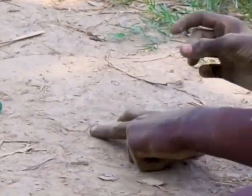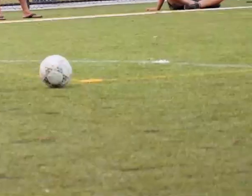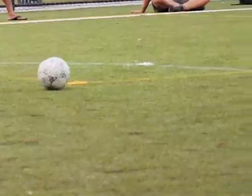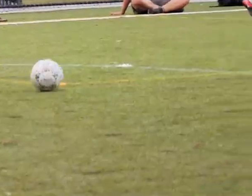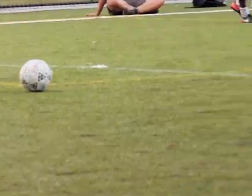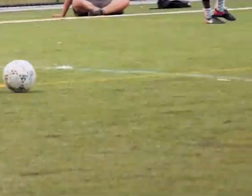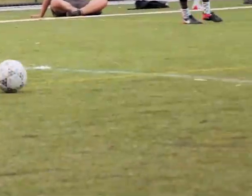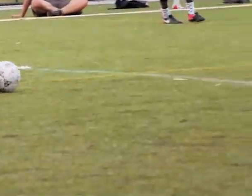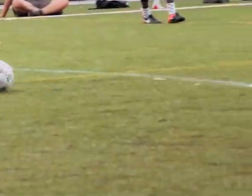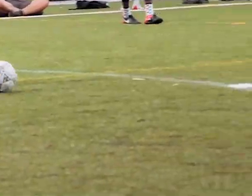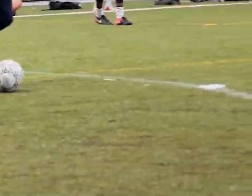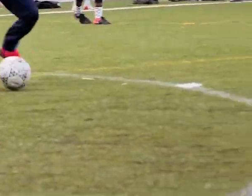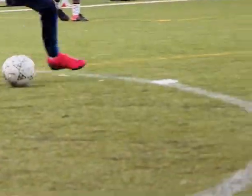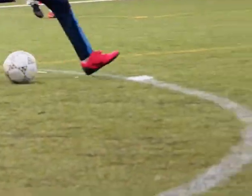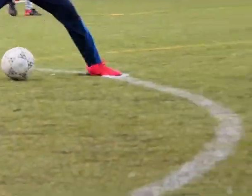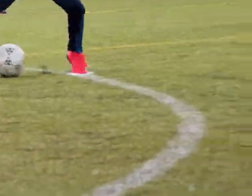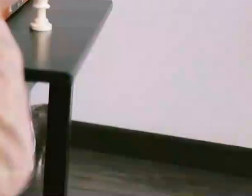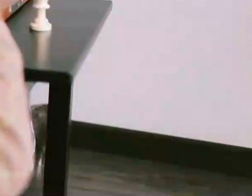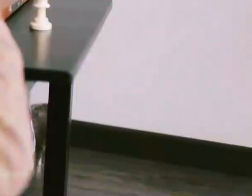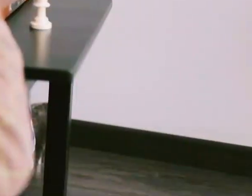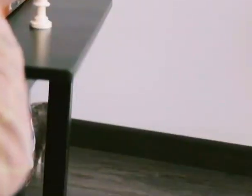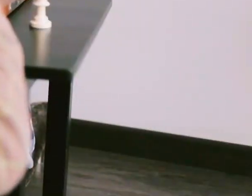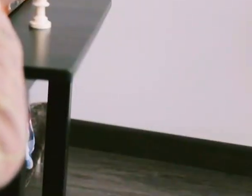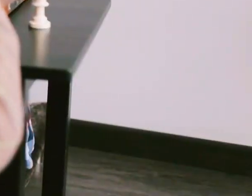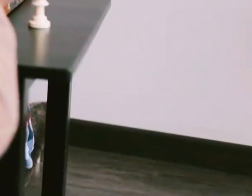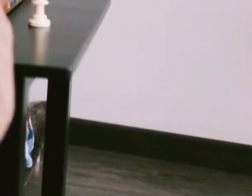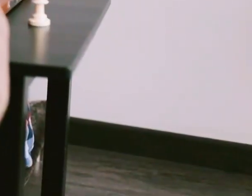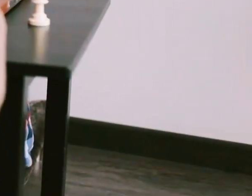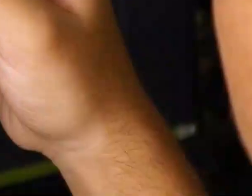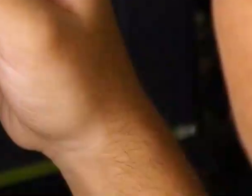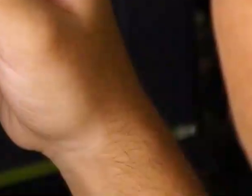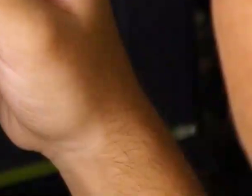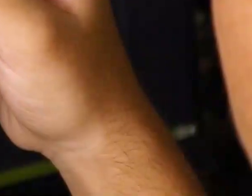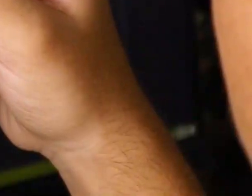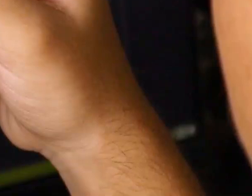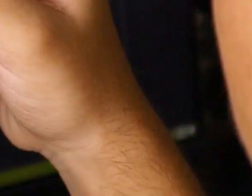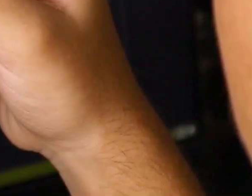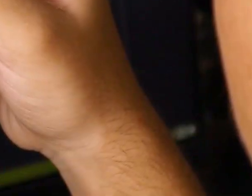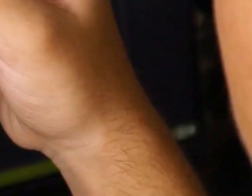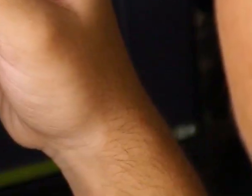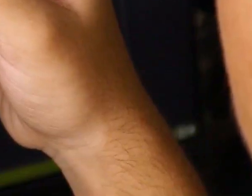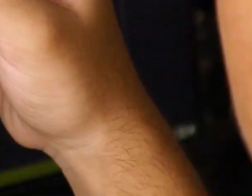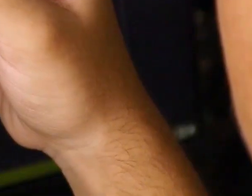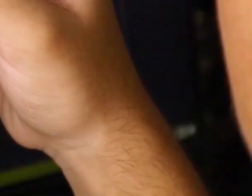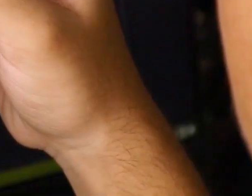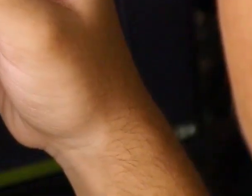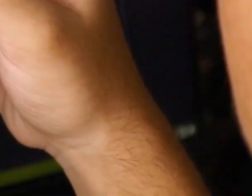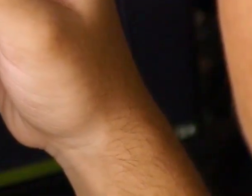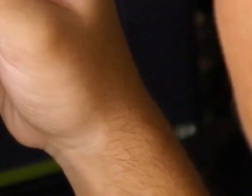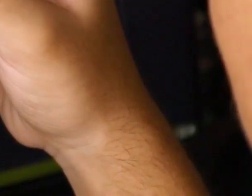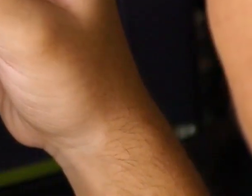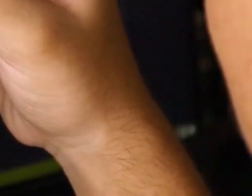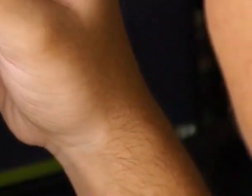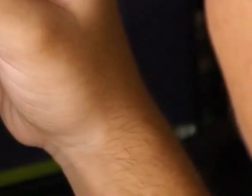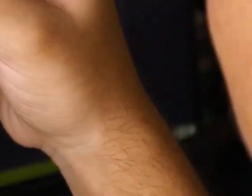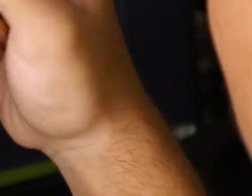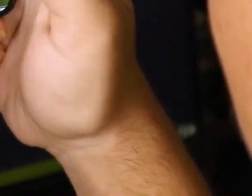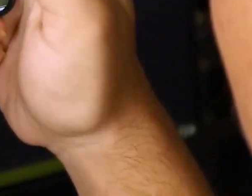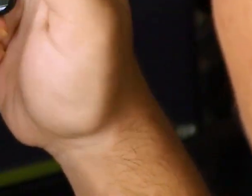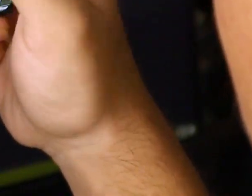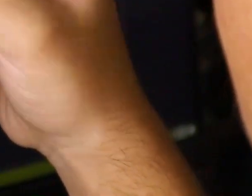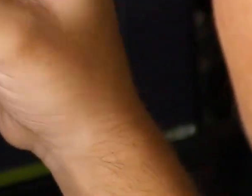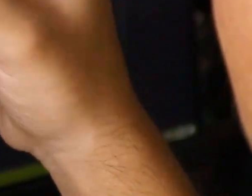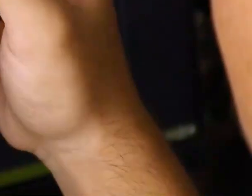peteca, futebol, sejam eles esportivos, de tabuleiro, até os mais modernos e sofisticados, que incluem jogos